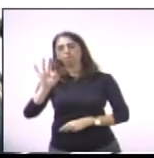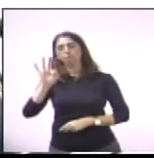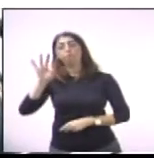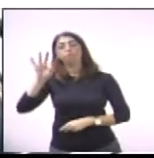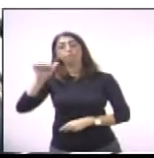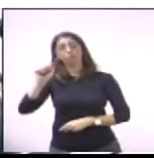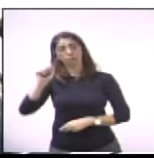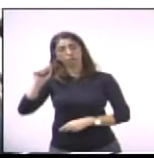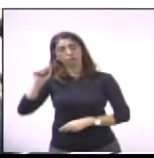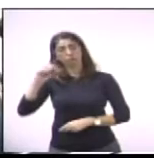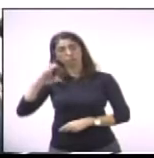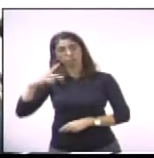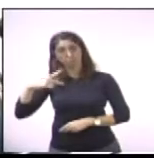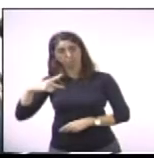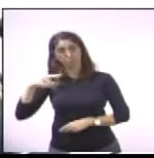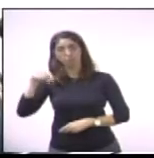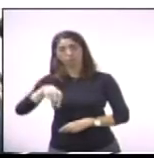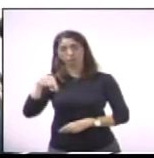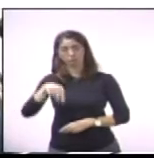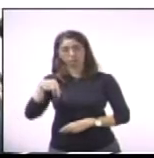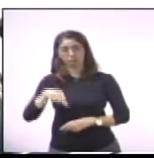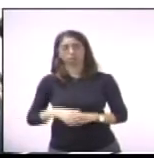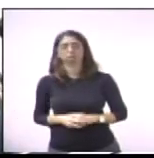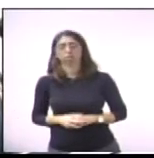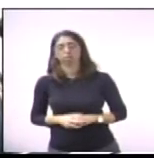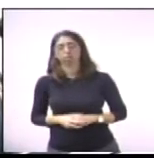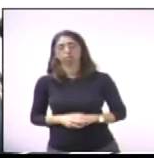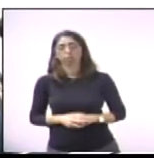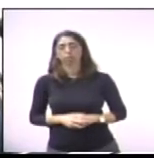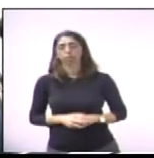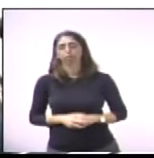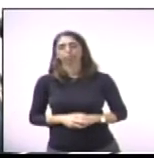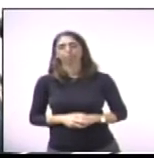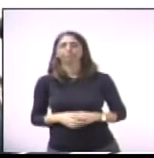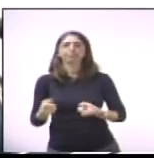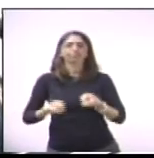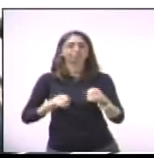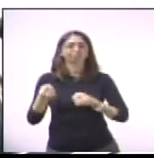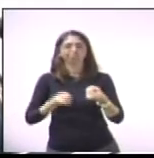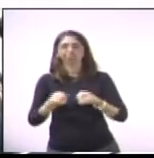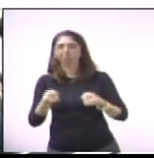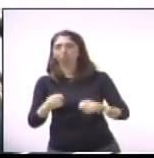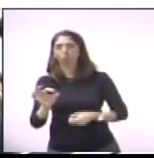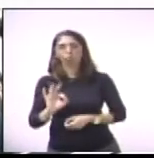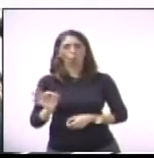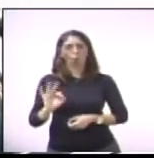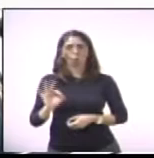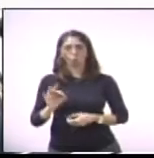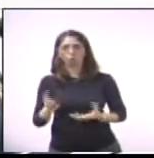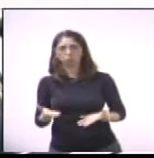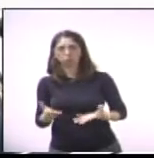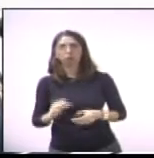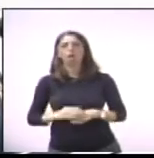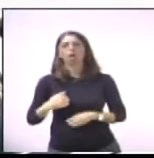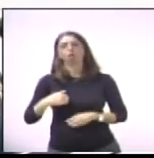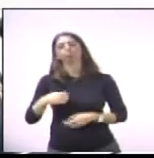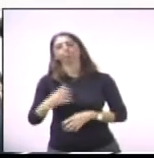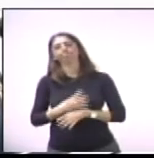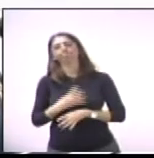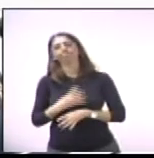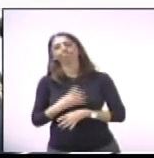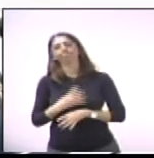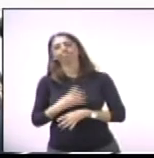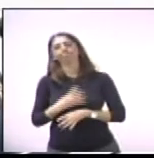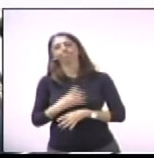faculdade que não era atendida pelo município com o transporte. E após as férias agora